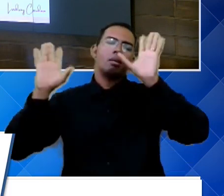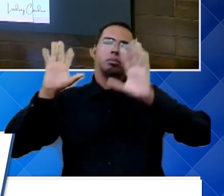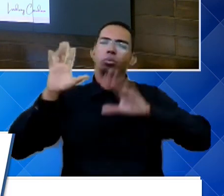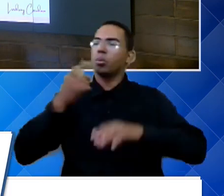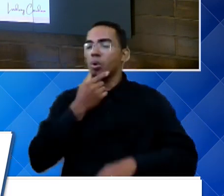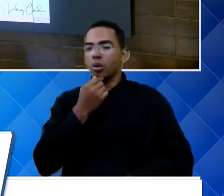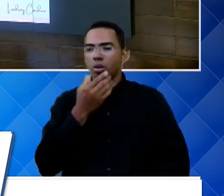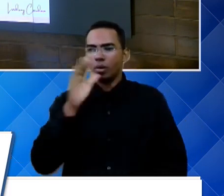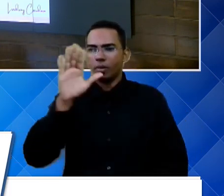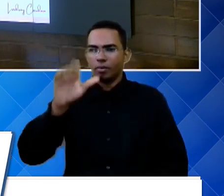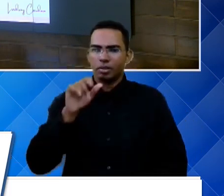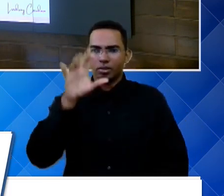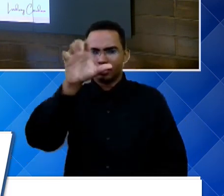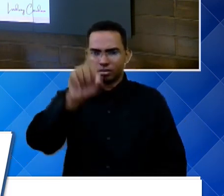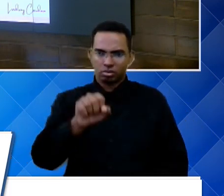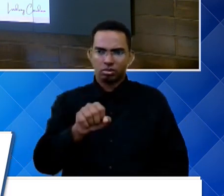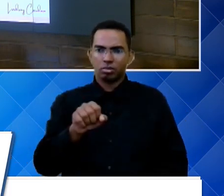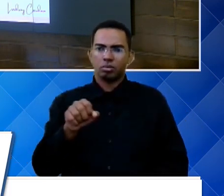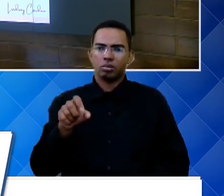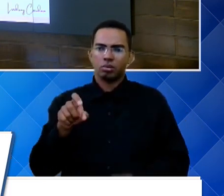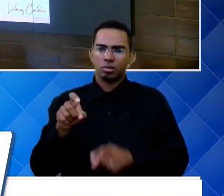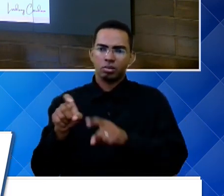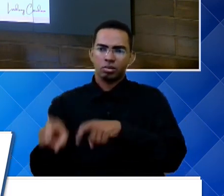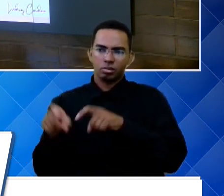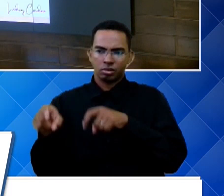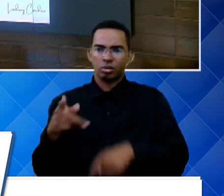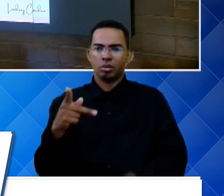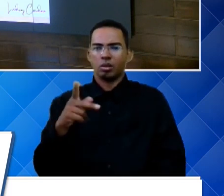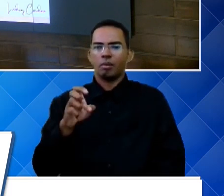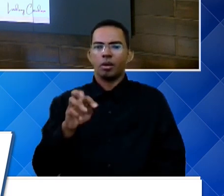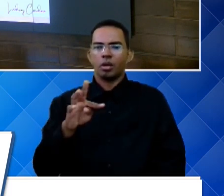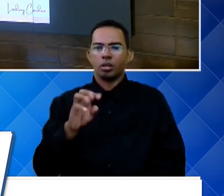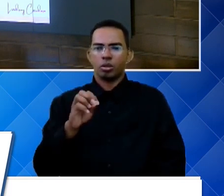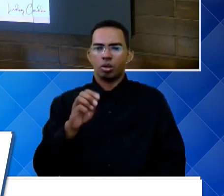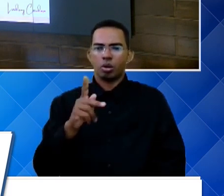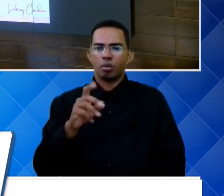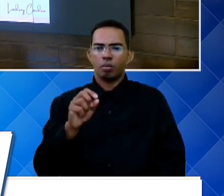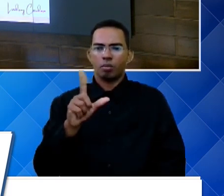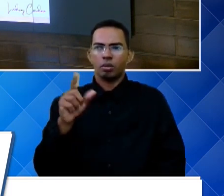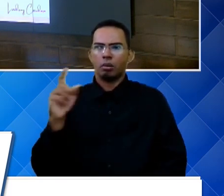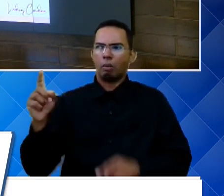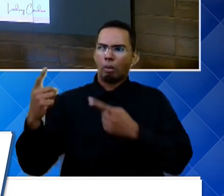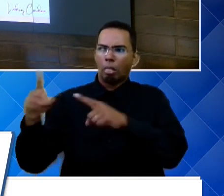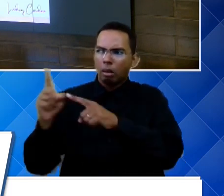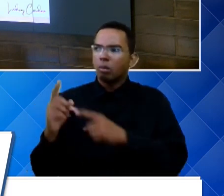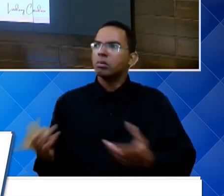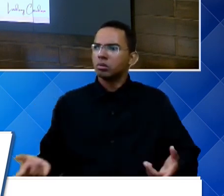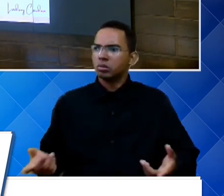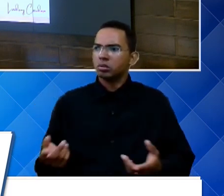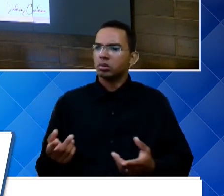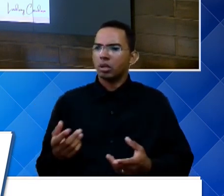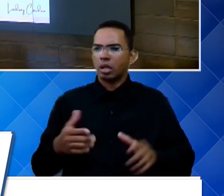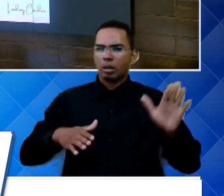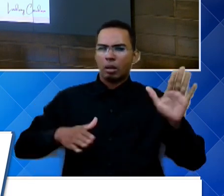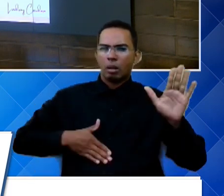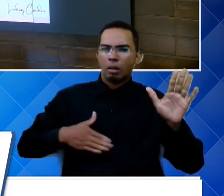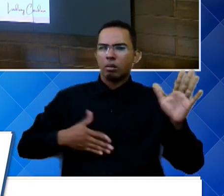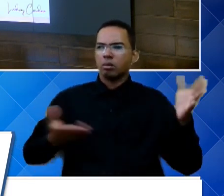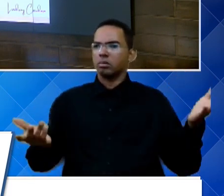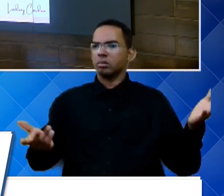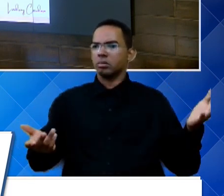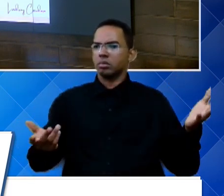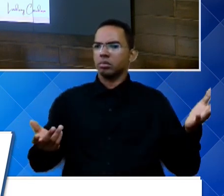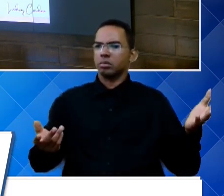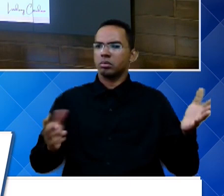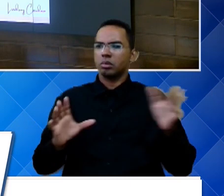solicitei pra eles buscarem lá no sítio Petrópolis, a captura foi, foram ameaçados pelos traficantes. Então, a